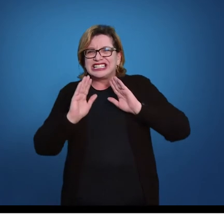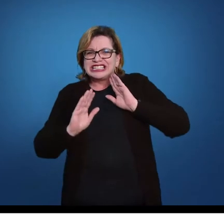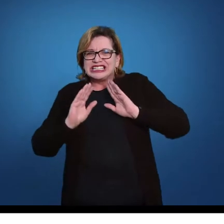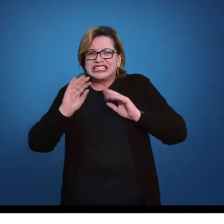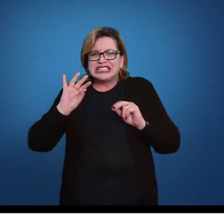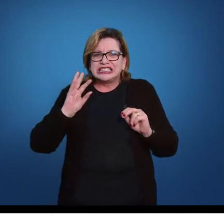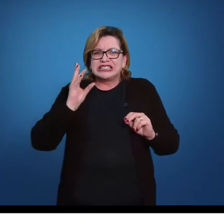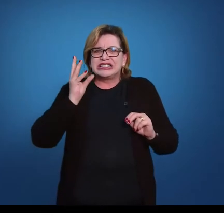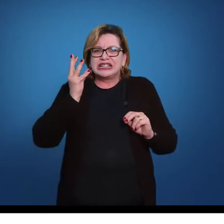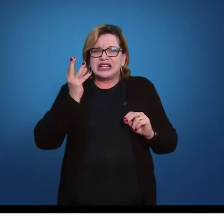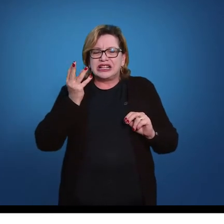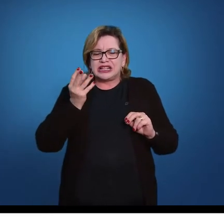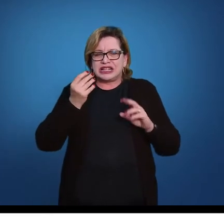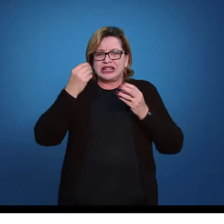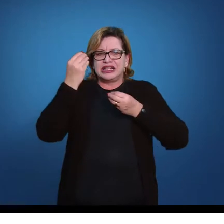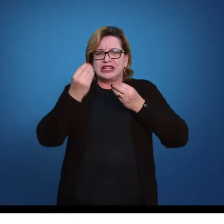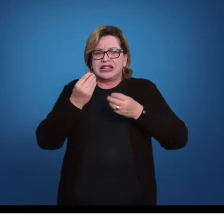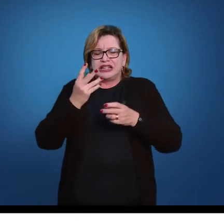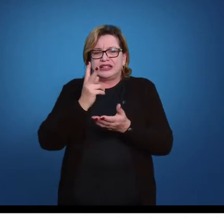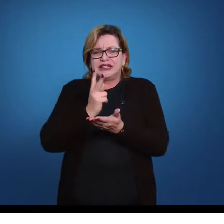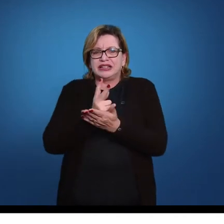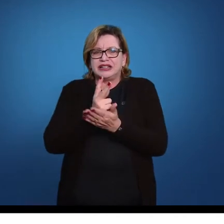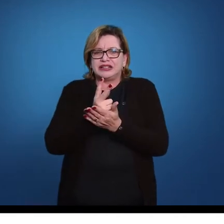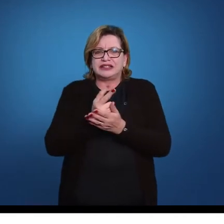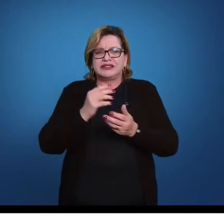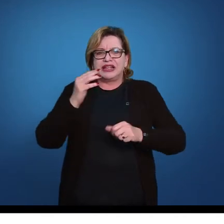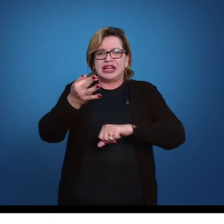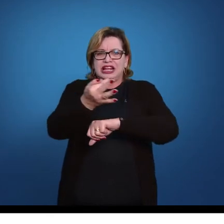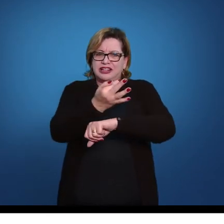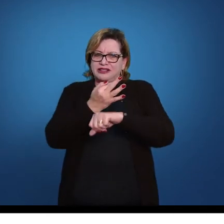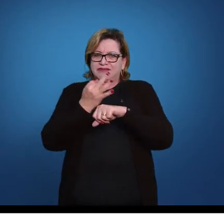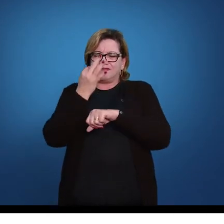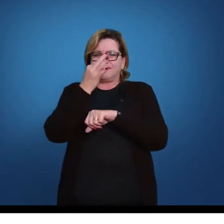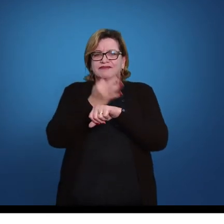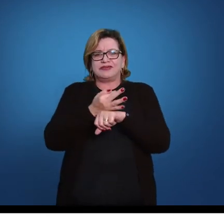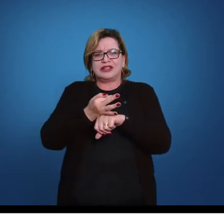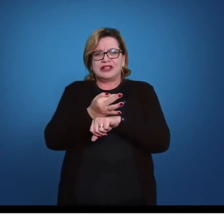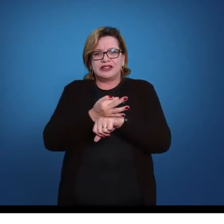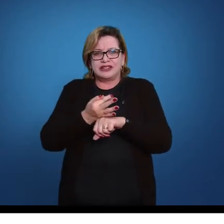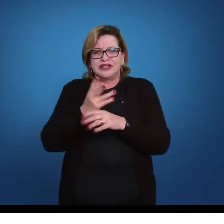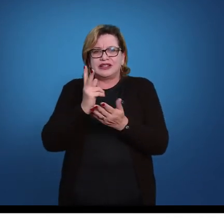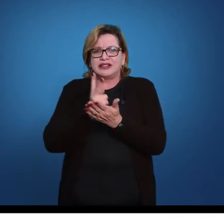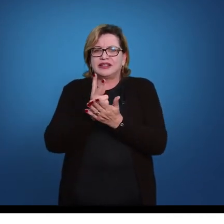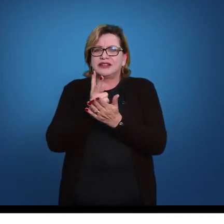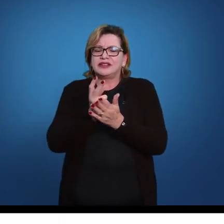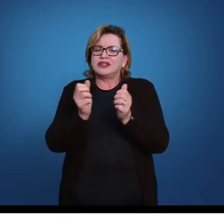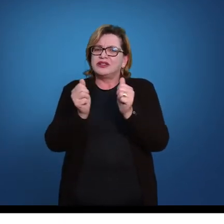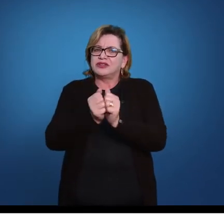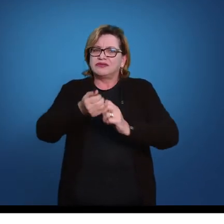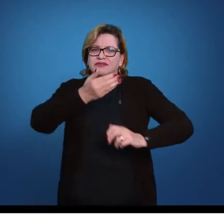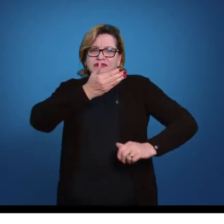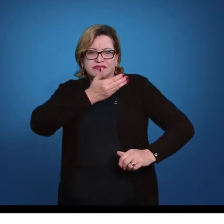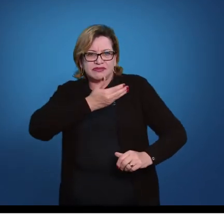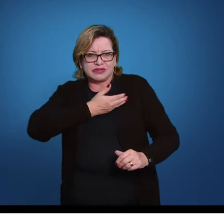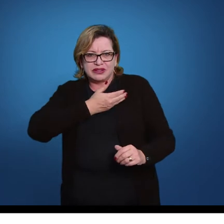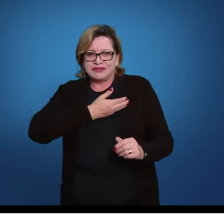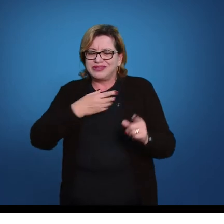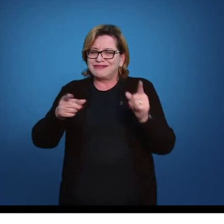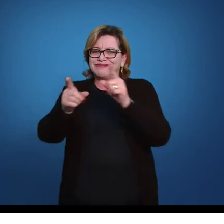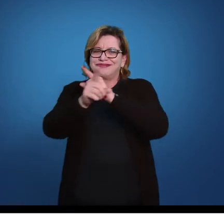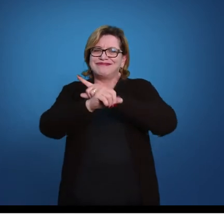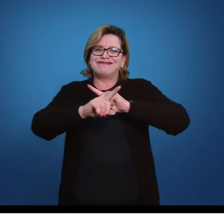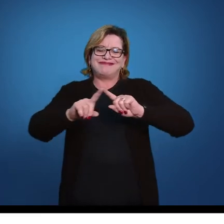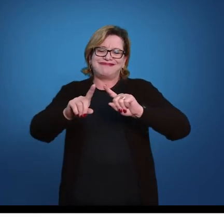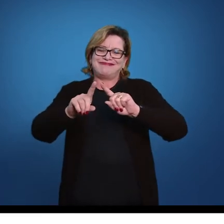passando algum período do ano, por exemplo, as férias escolares, com amigos e parentes que não